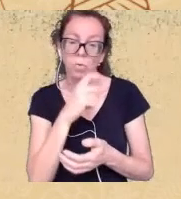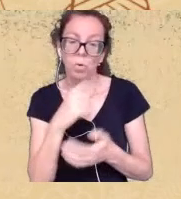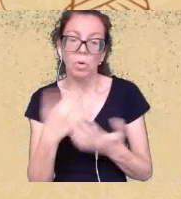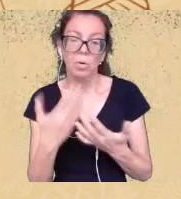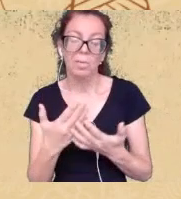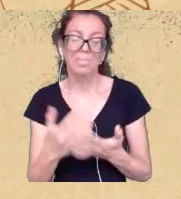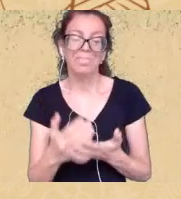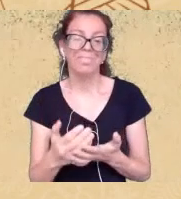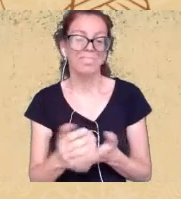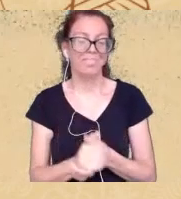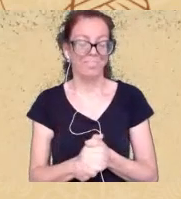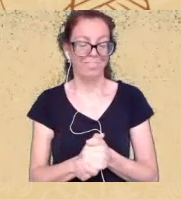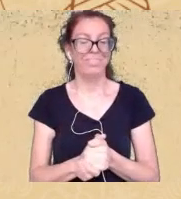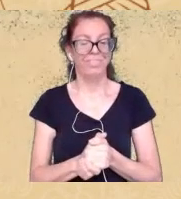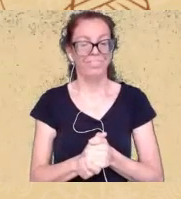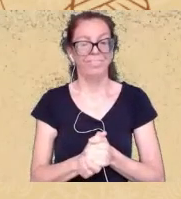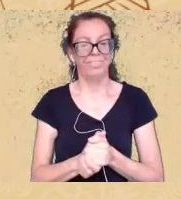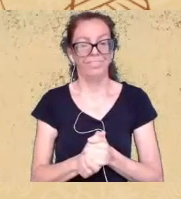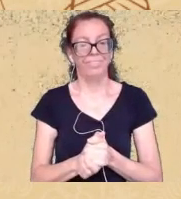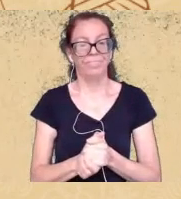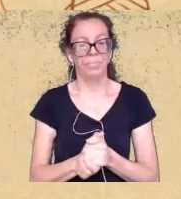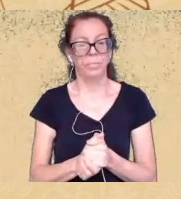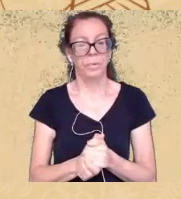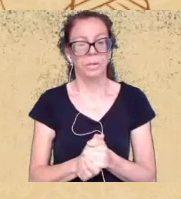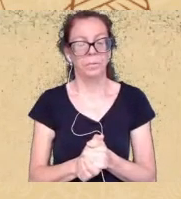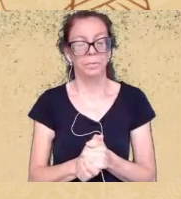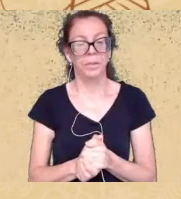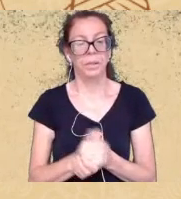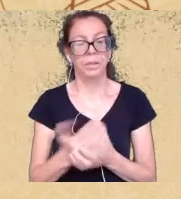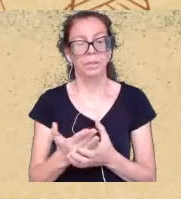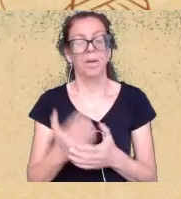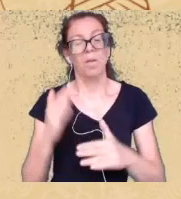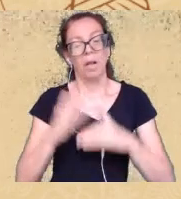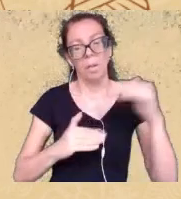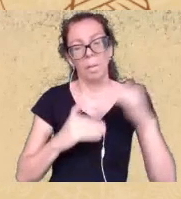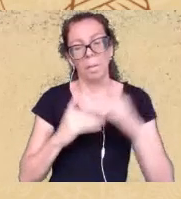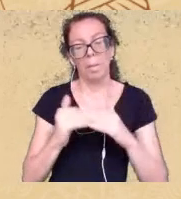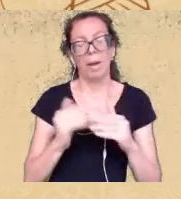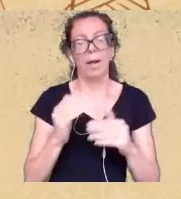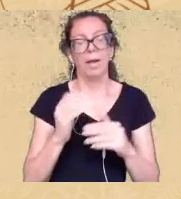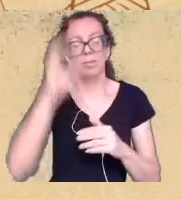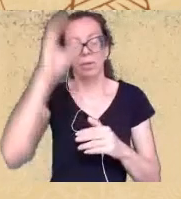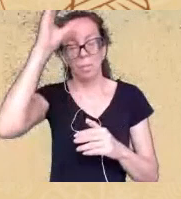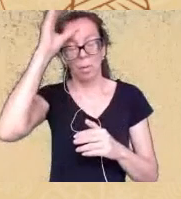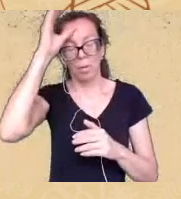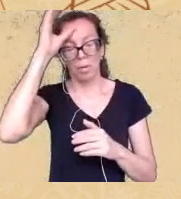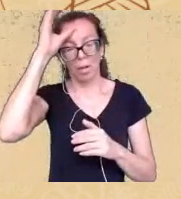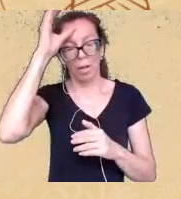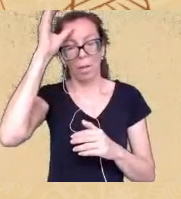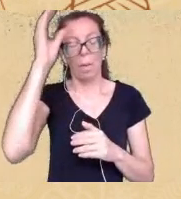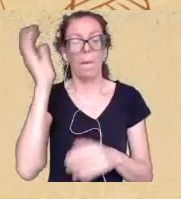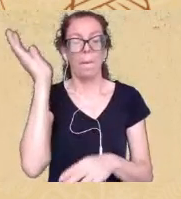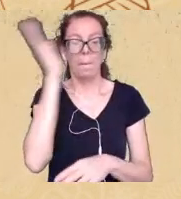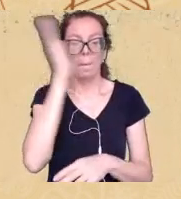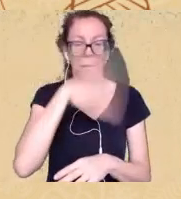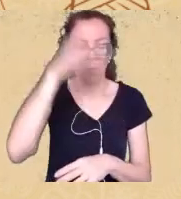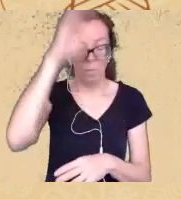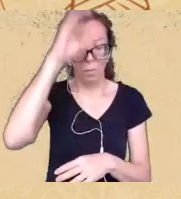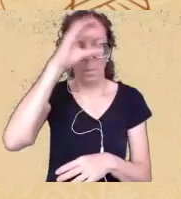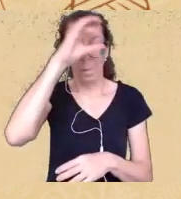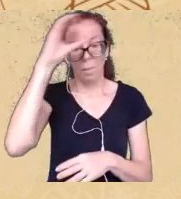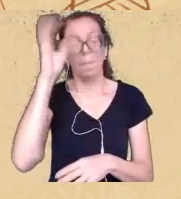que a prática dos supostos maldos cristãos então acho que pensar o que essa ideologia tem trazido para nosso contexto